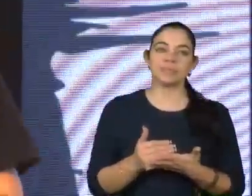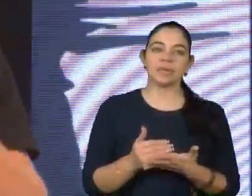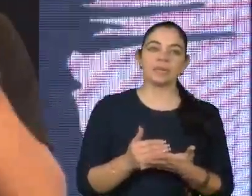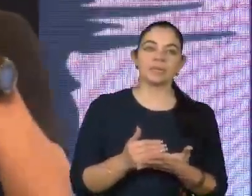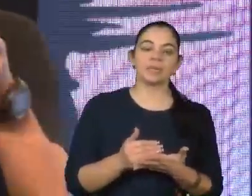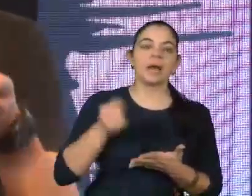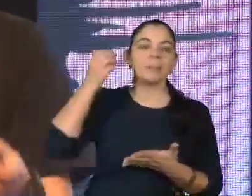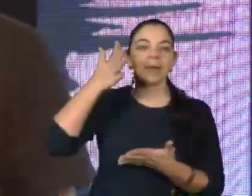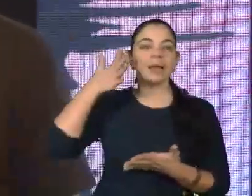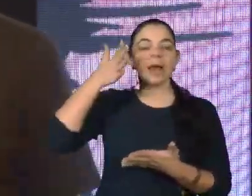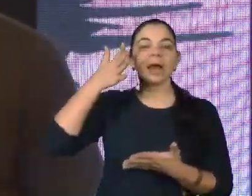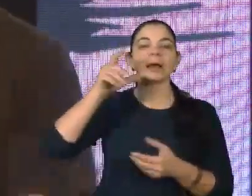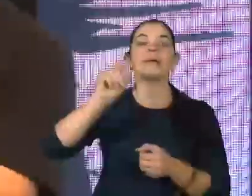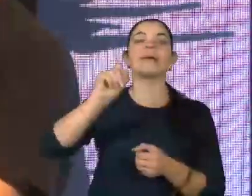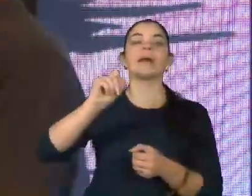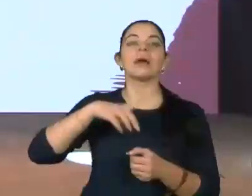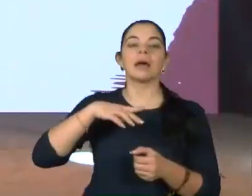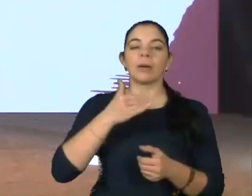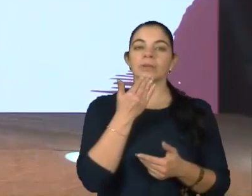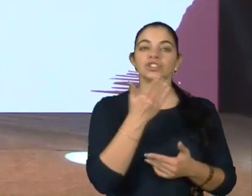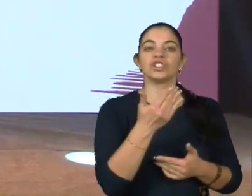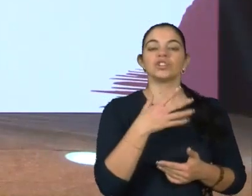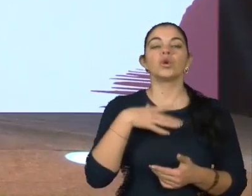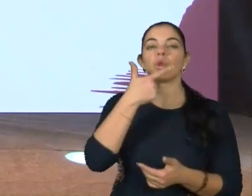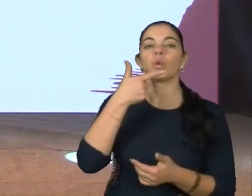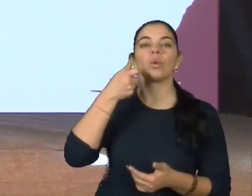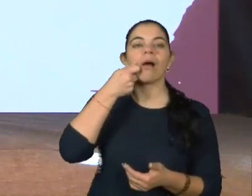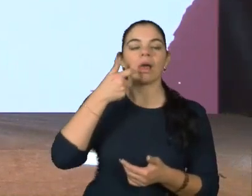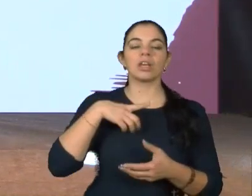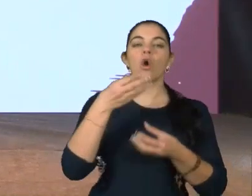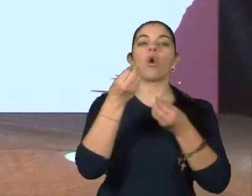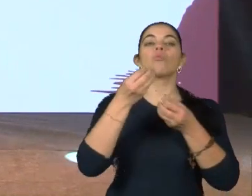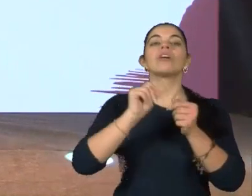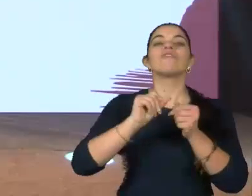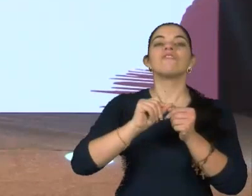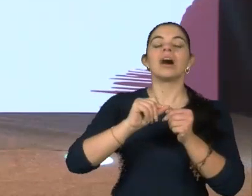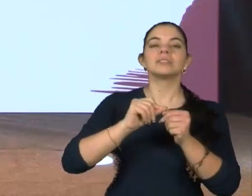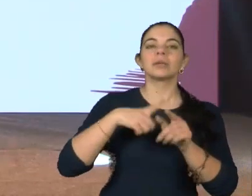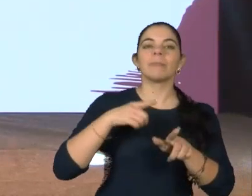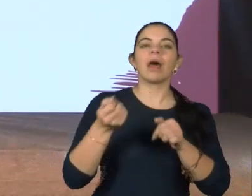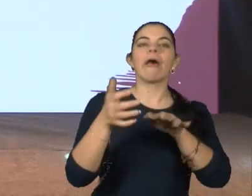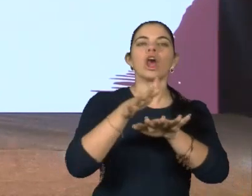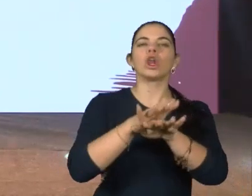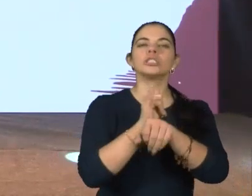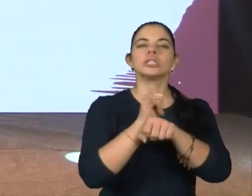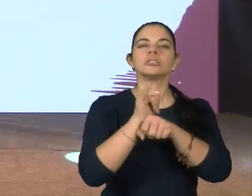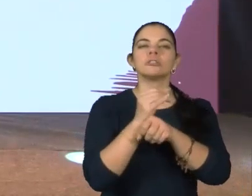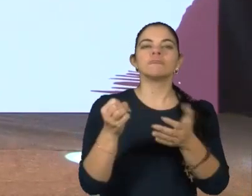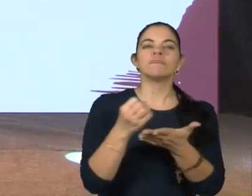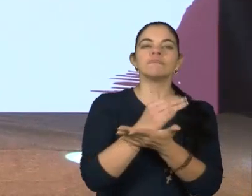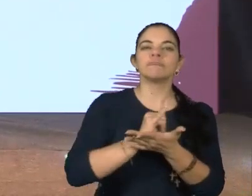mentoria orientada à ação a pedido do Alex. Como é que a gente faz para usar a inclusão como estratégia de